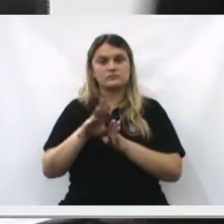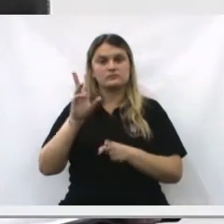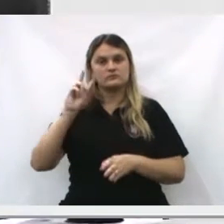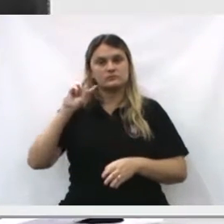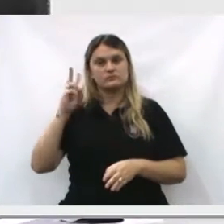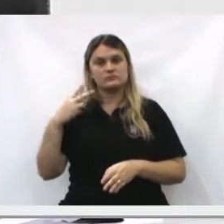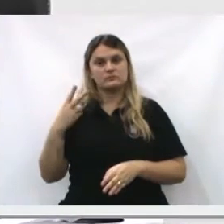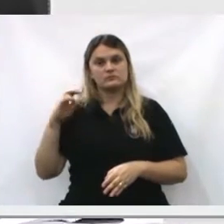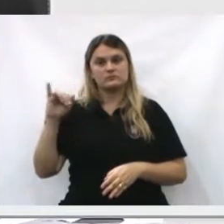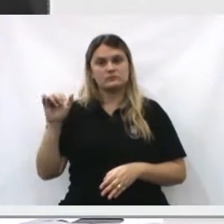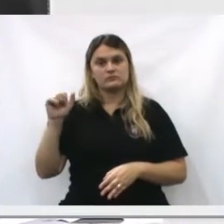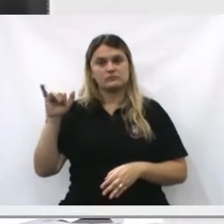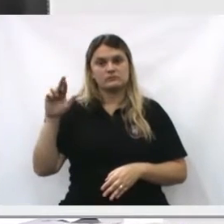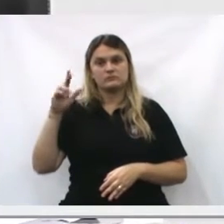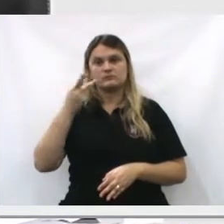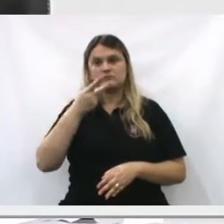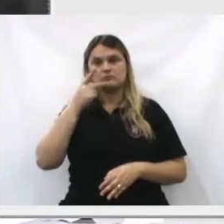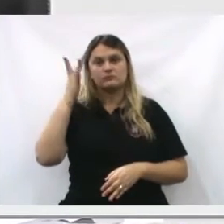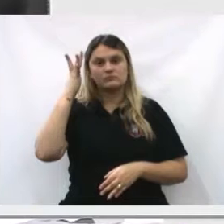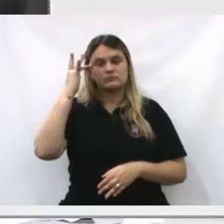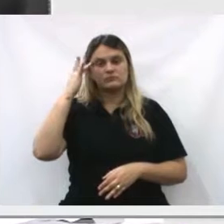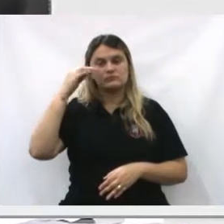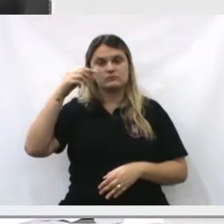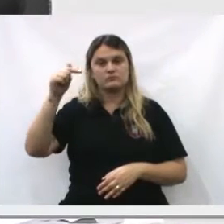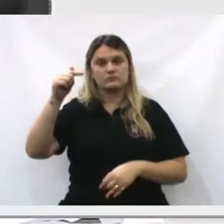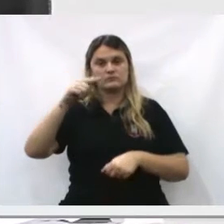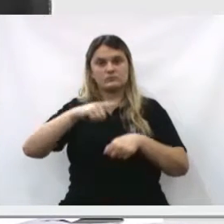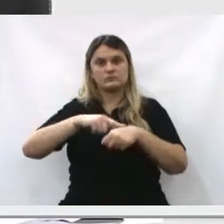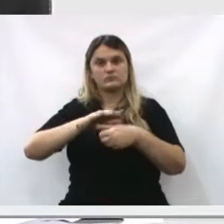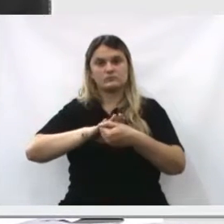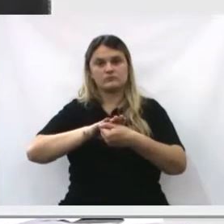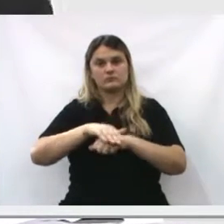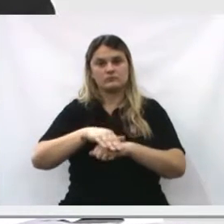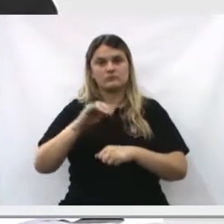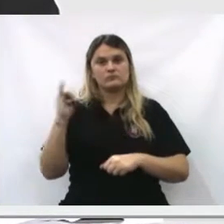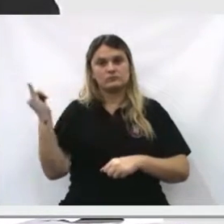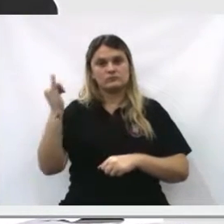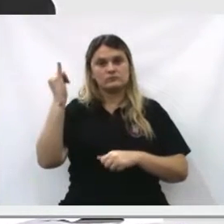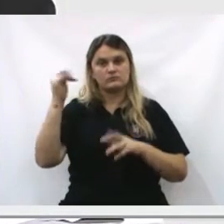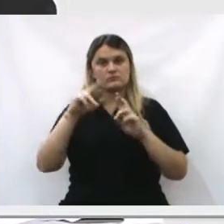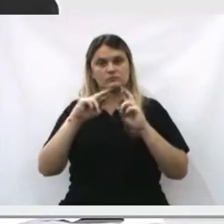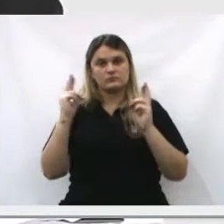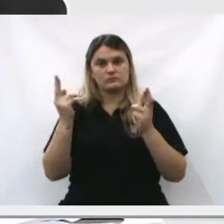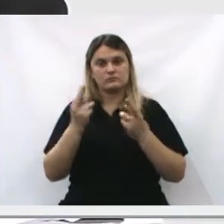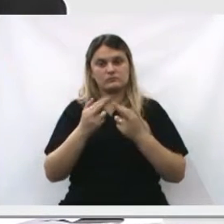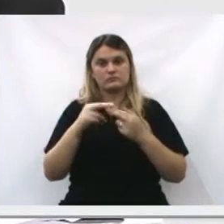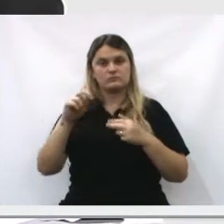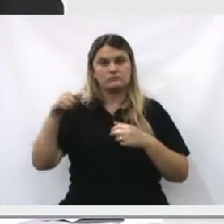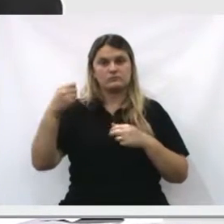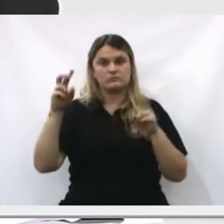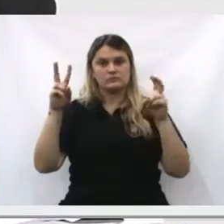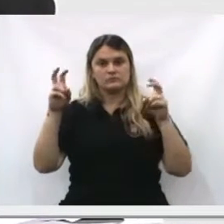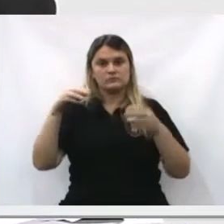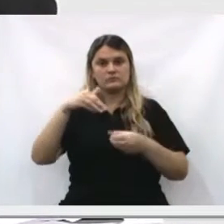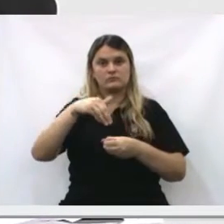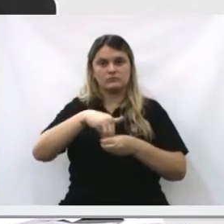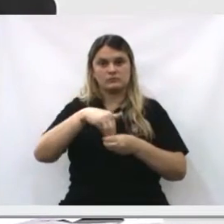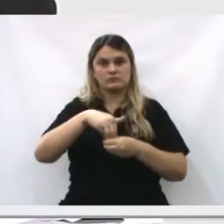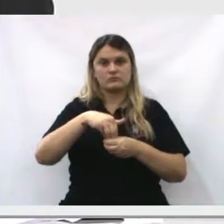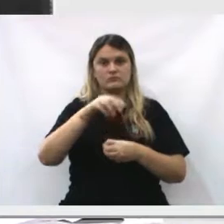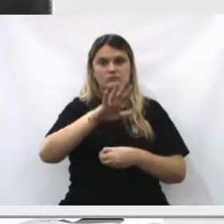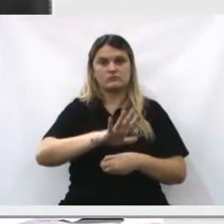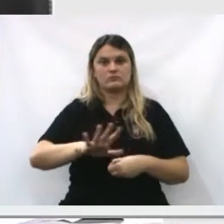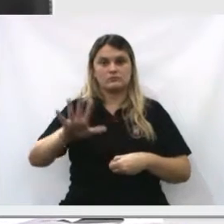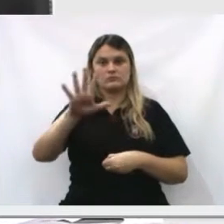Relembrando um pouquinho também que o vereador Jair falou, amanhã às 19 horas, então, essa importante reunião sobre a questão das zonas eleitorais de União da